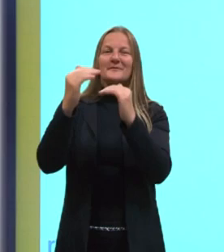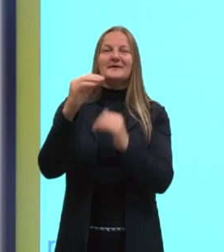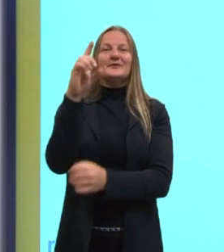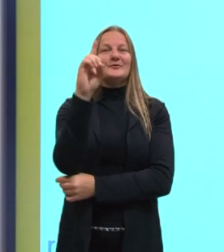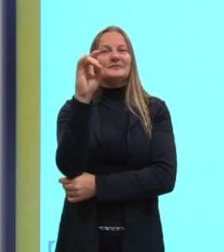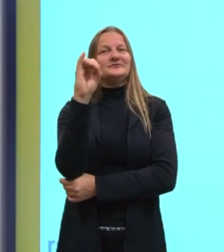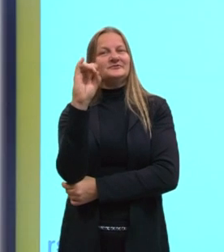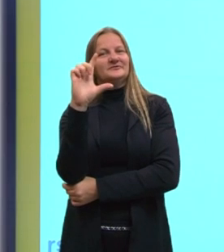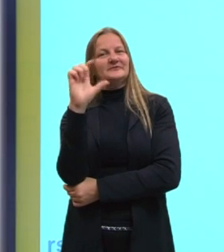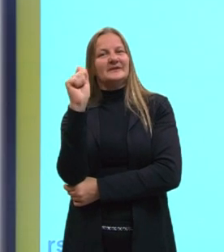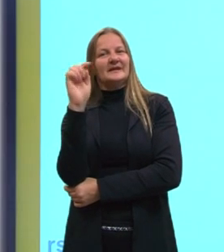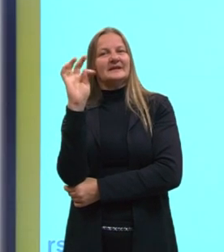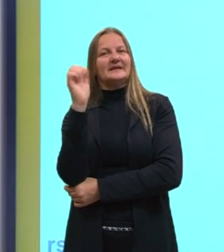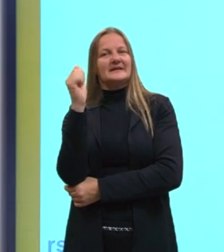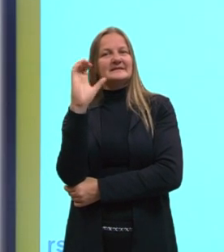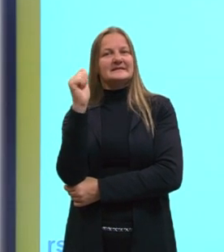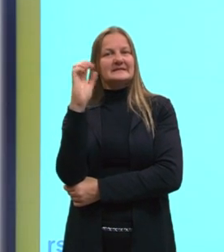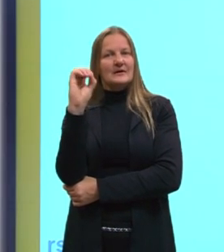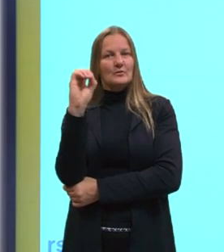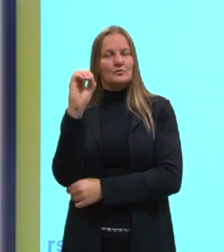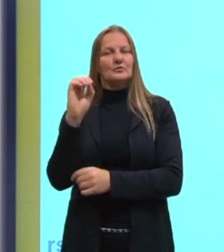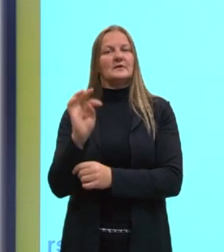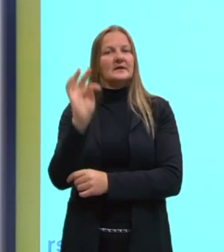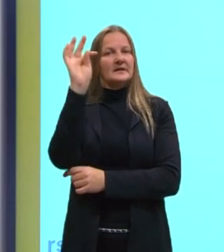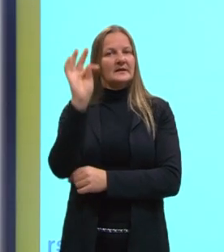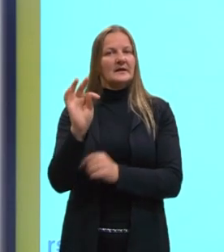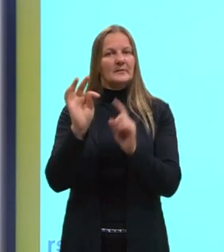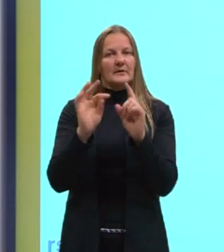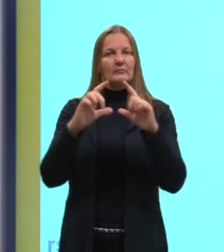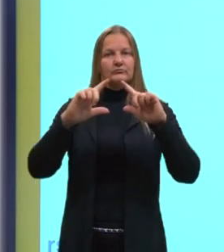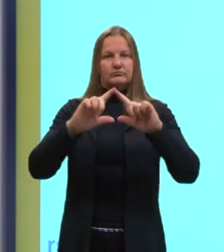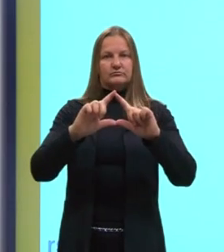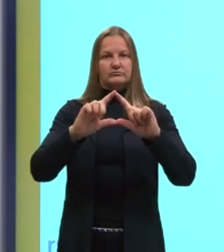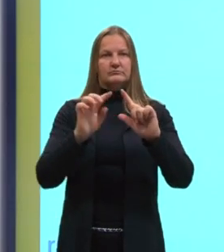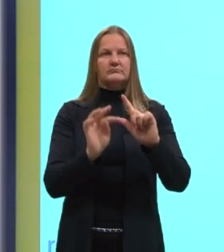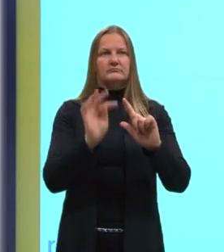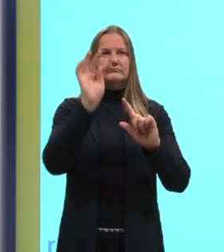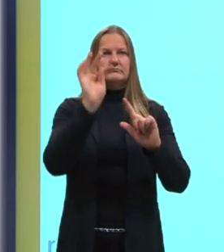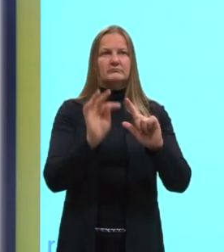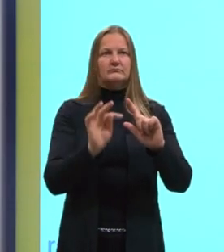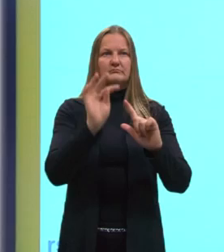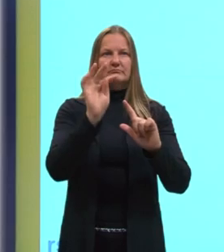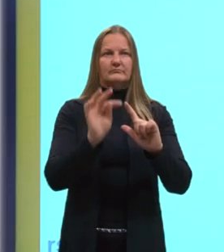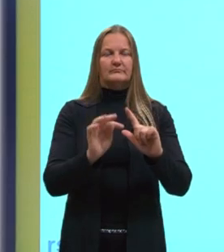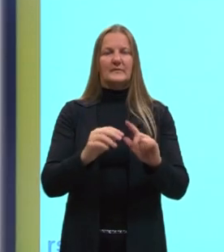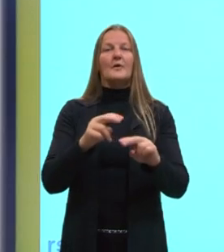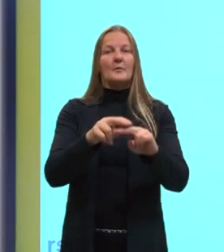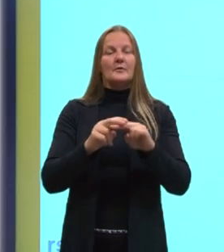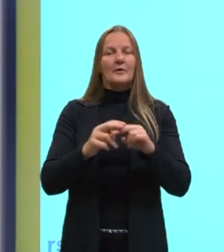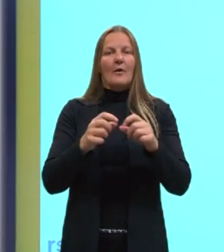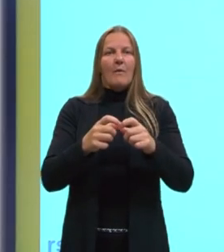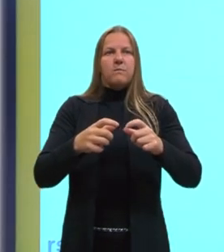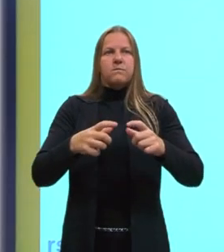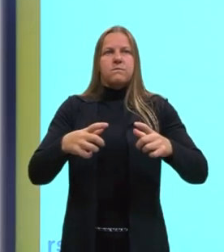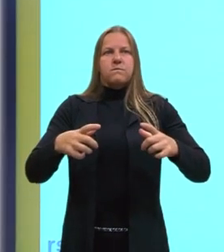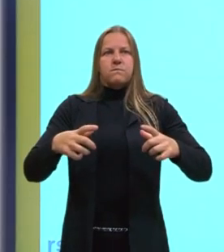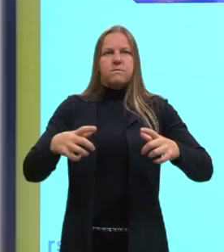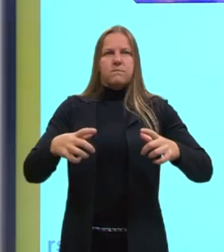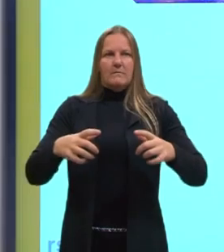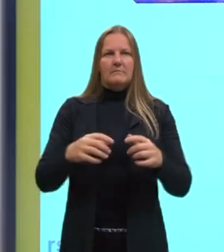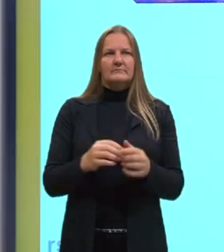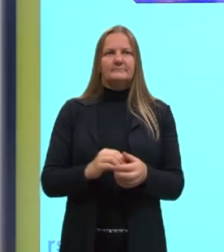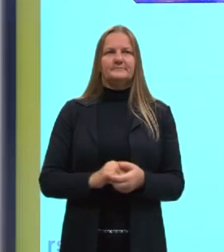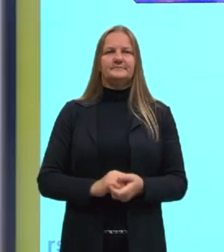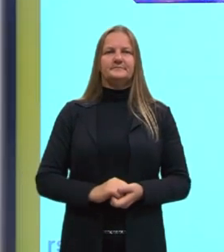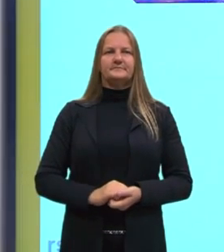dilatação térmica. Onde a gente vai ter, então, esse aumento aqui do objeto final, do corpo final.